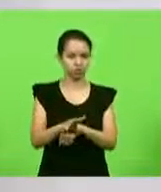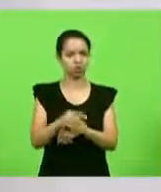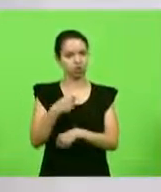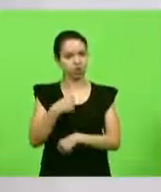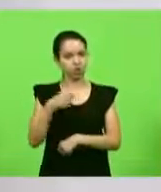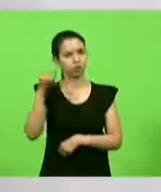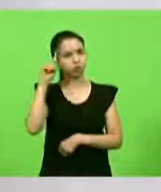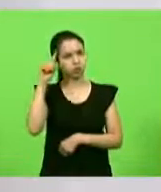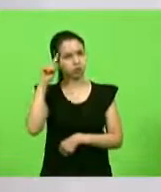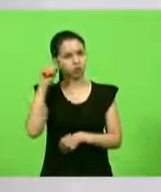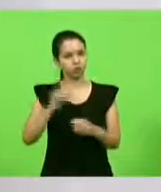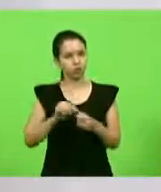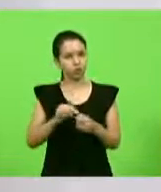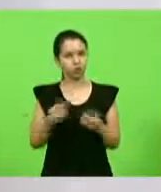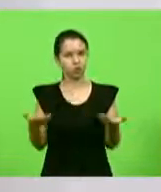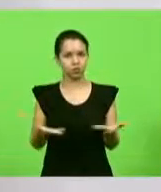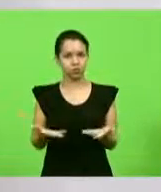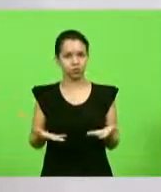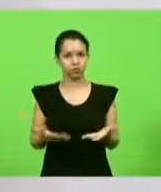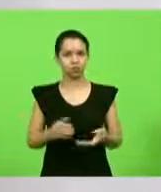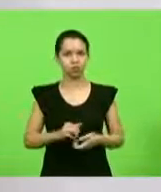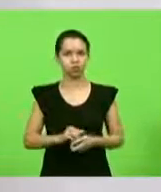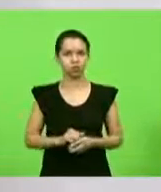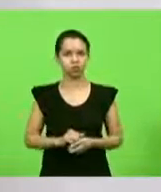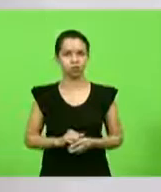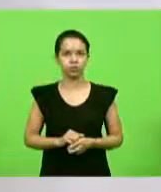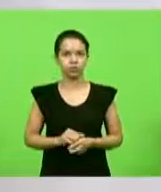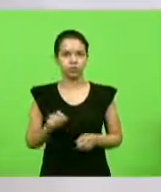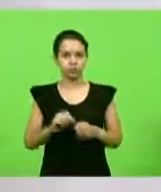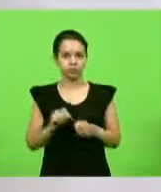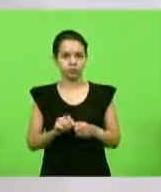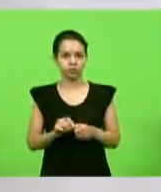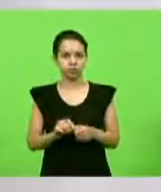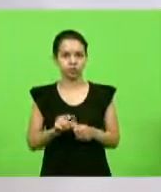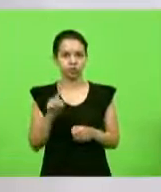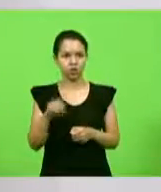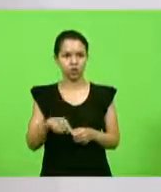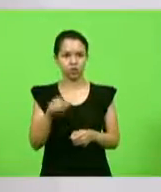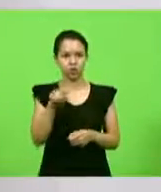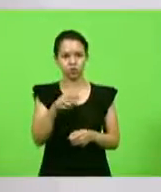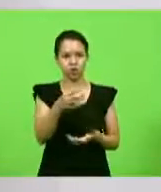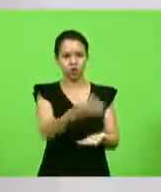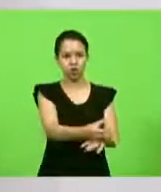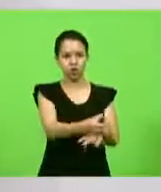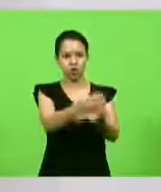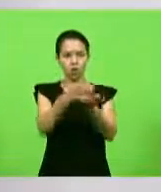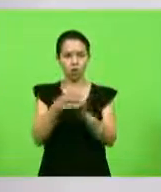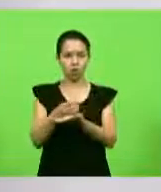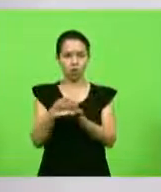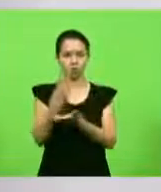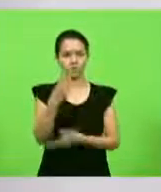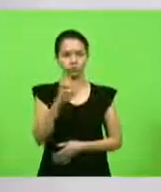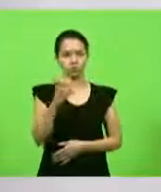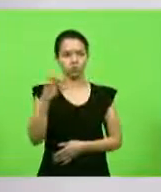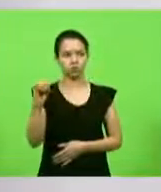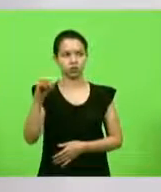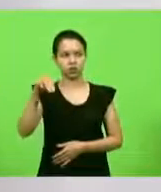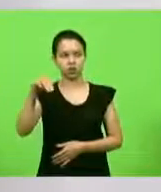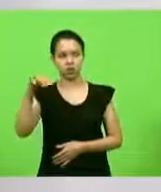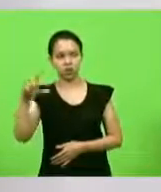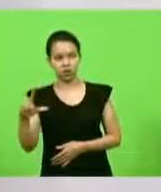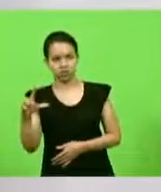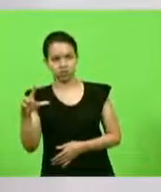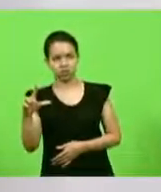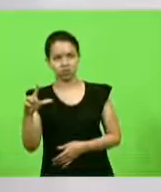fiz, quando eu cheguei é você pegar um copo de 200 ml, copo de 200